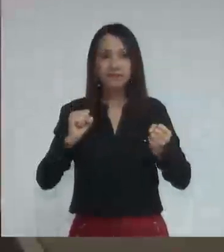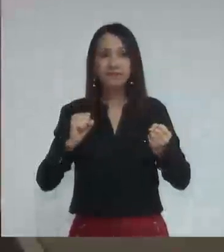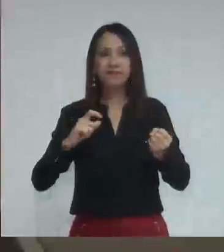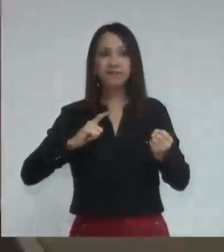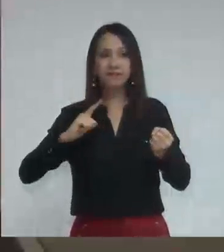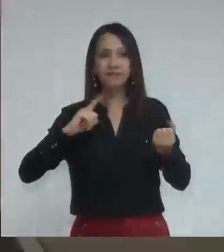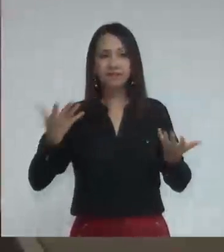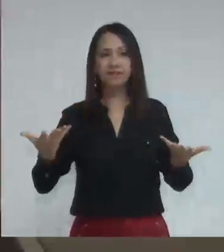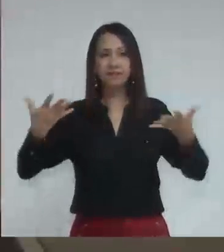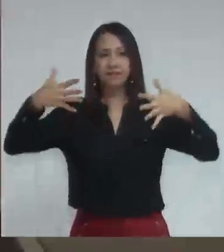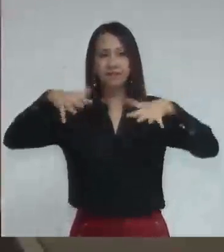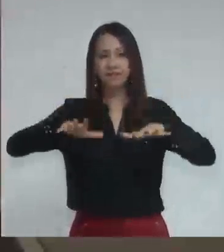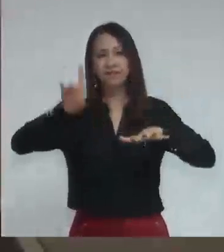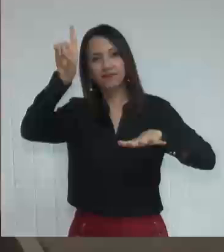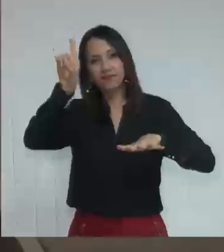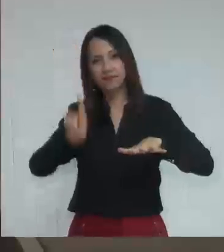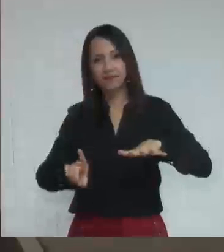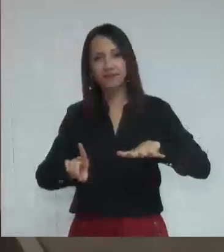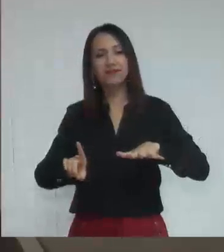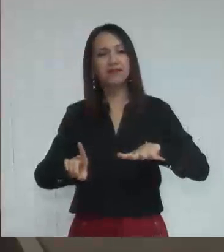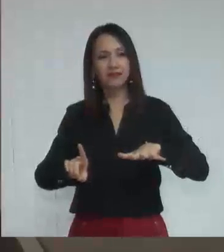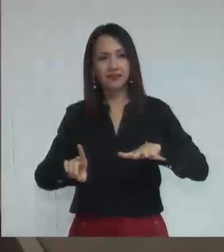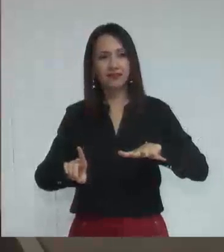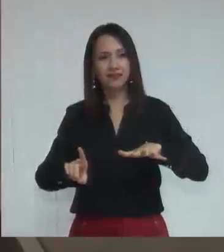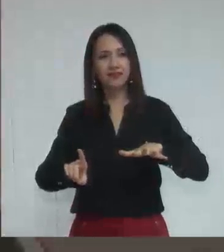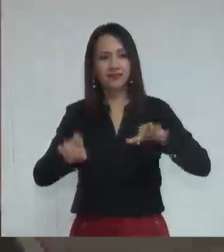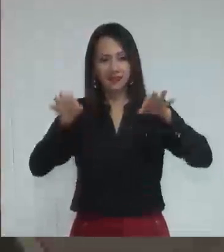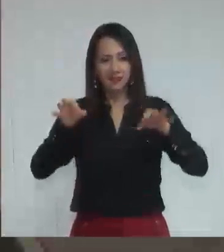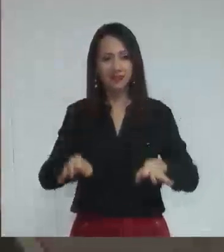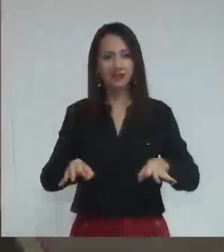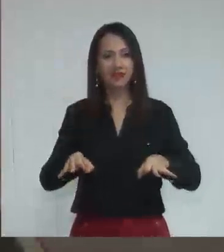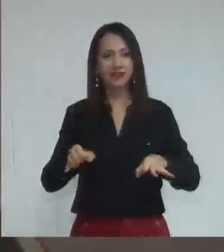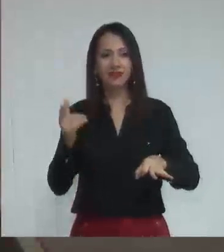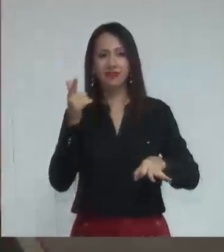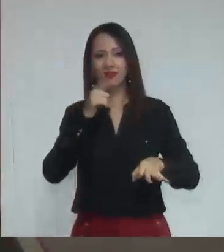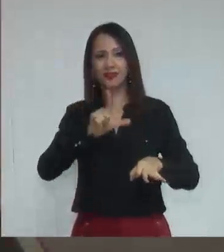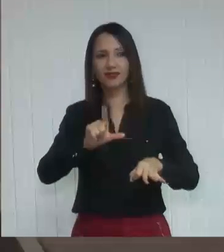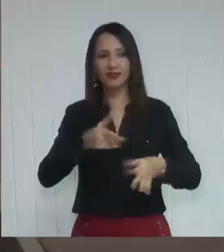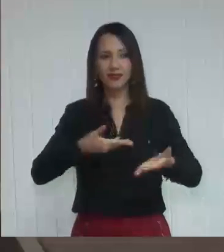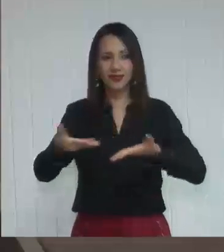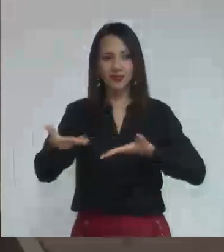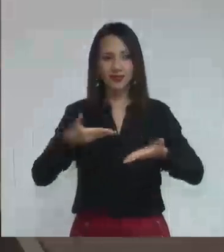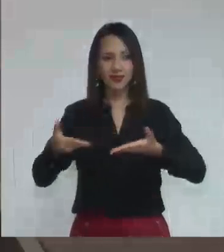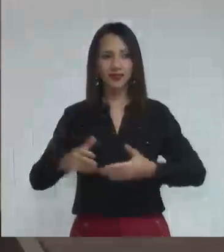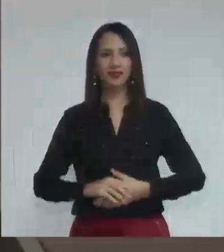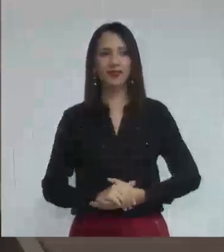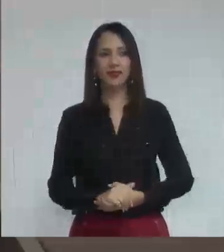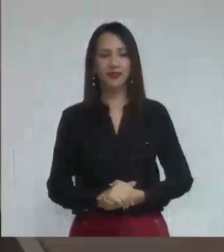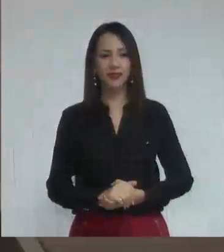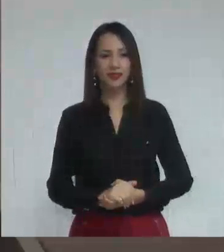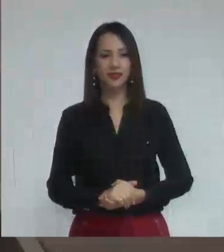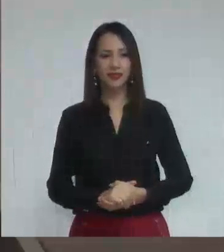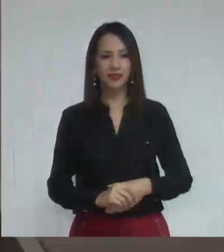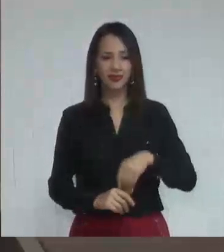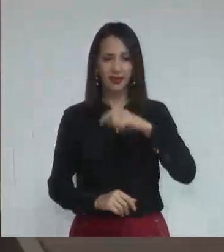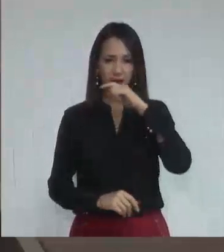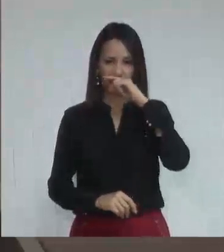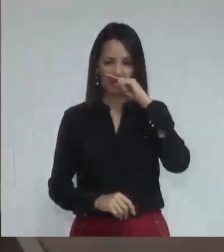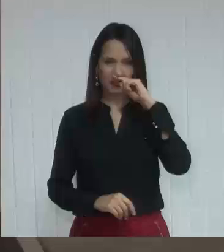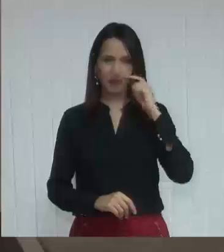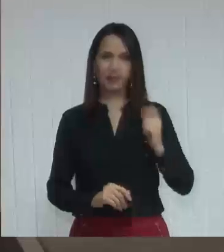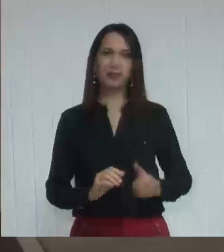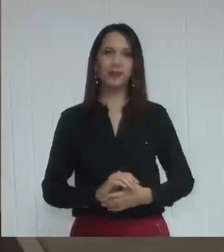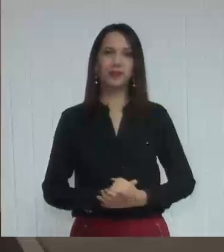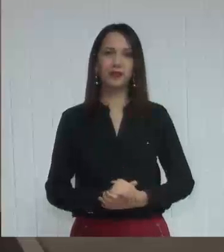ter os seus direitos e reivindicações atendidos. Eu serei